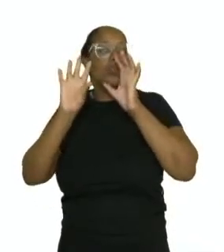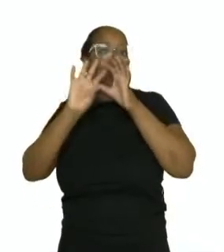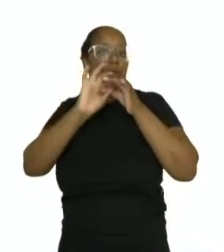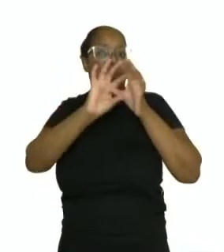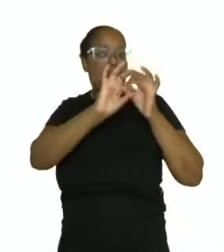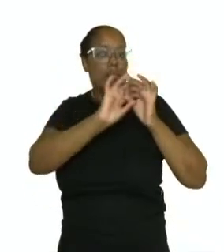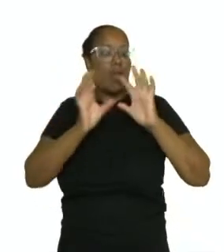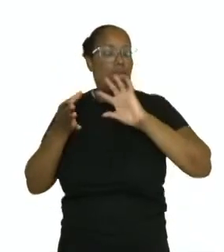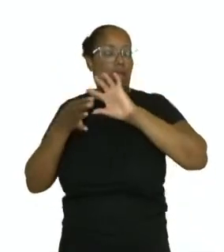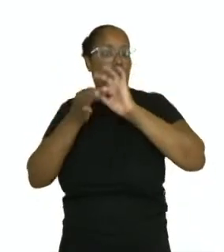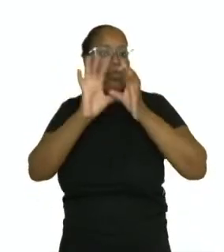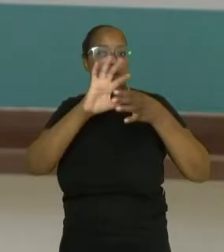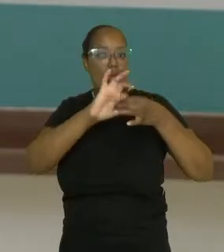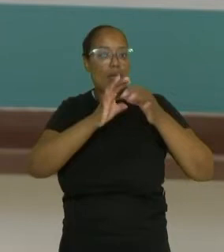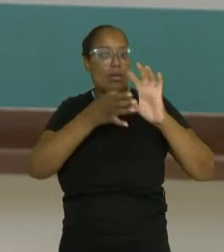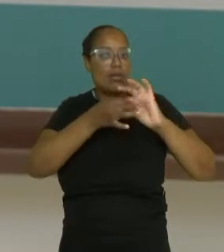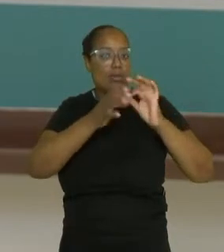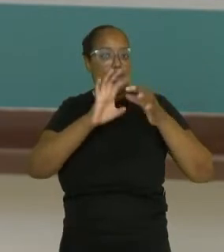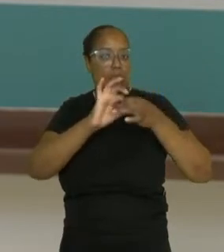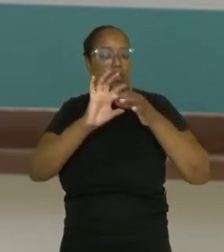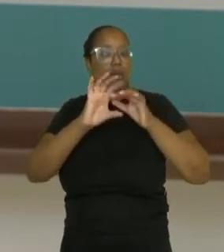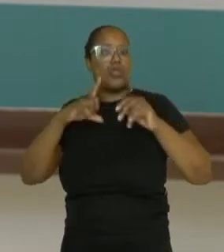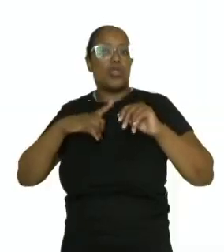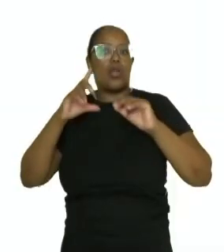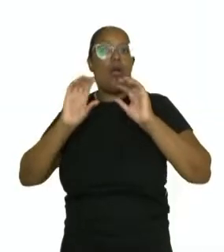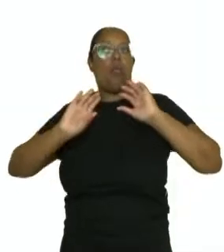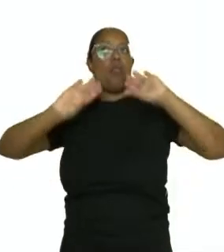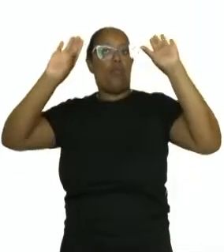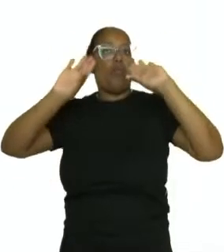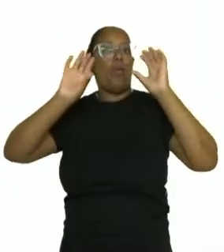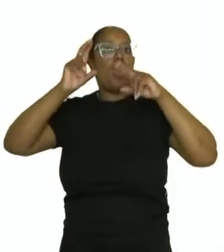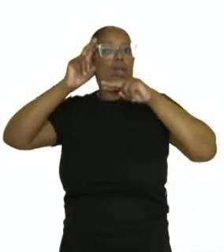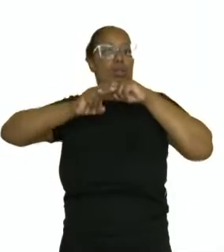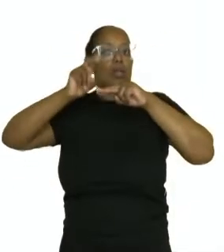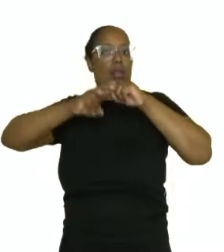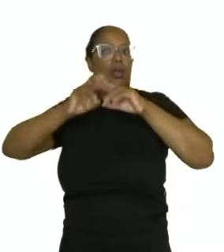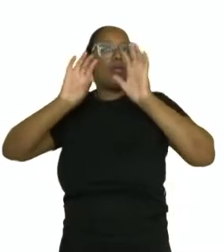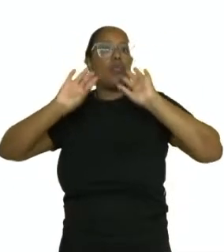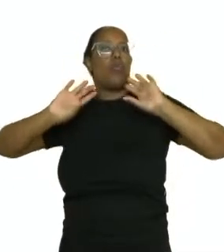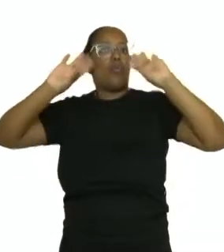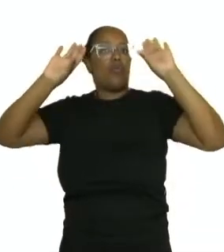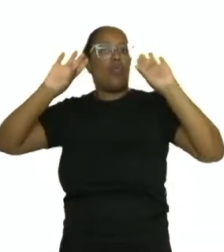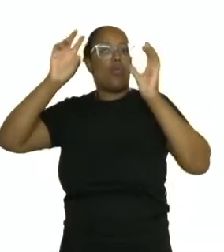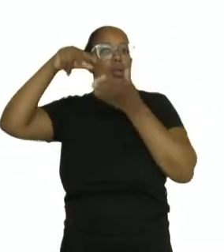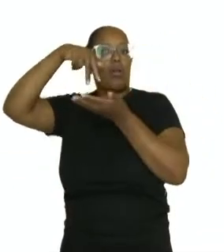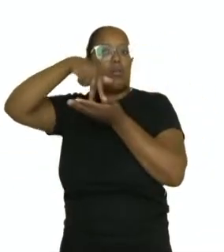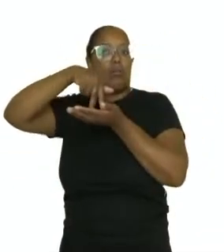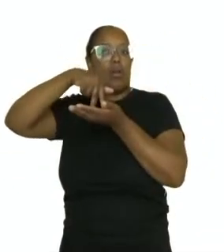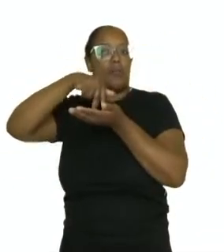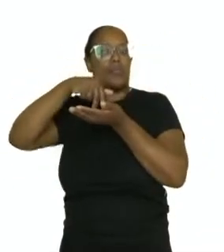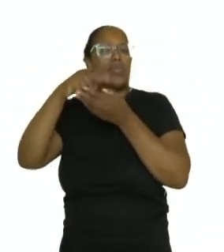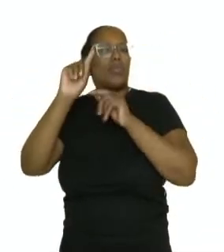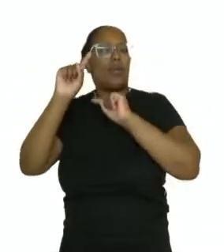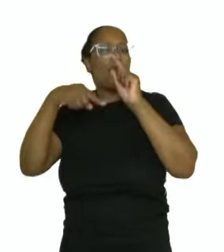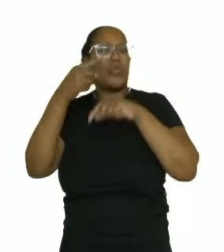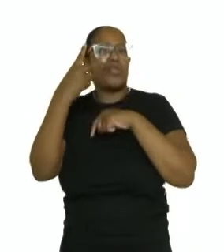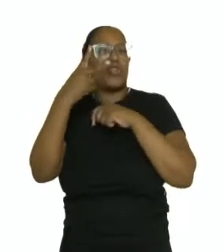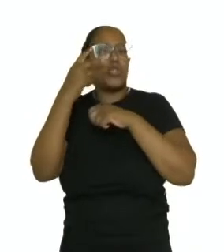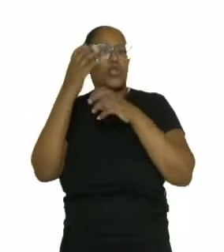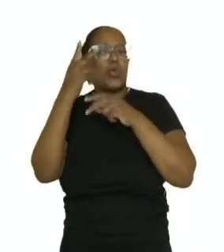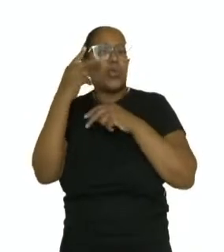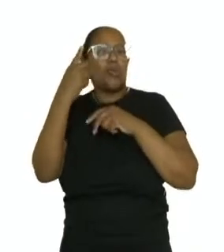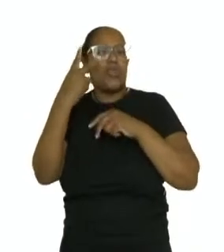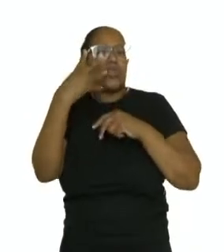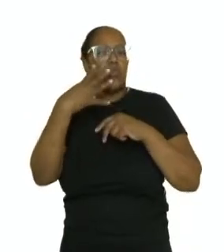disputada em pé então existe o vôlei sentado e o vôlei em pé após 24 anos compartilhando os holofotes a